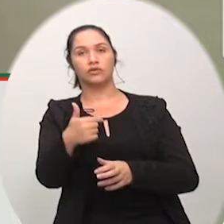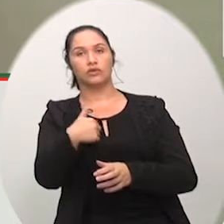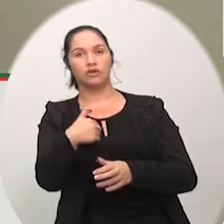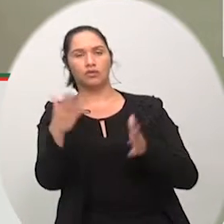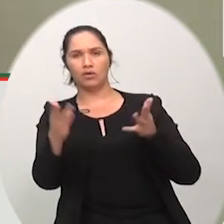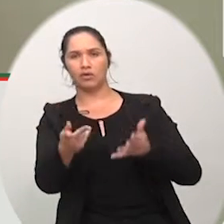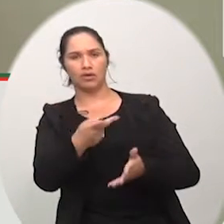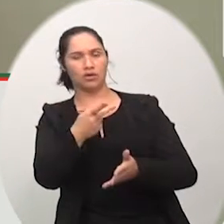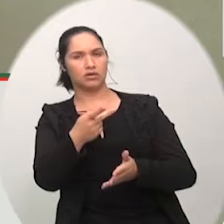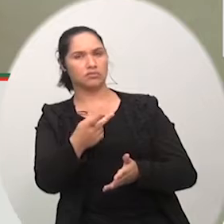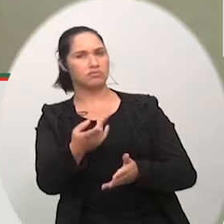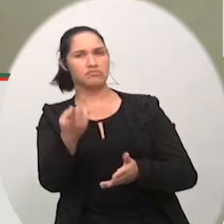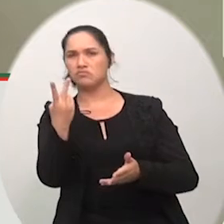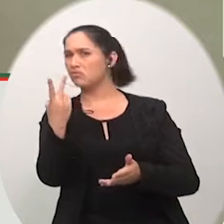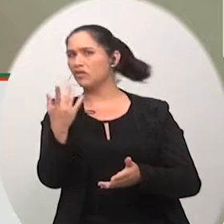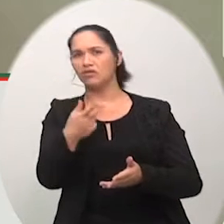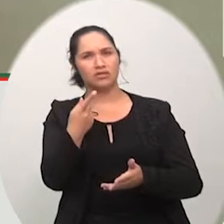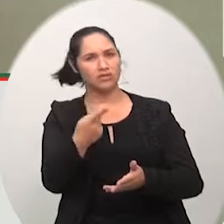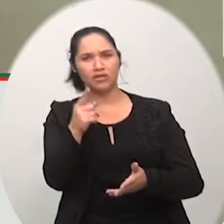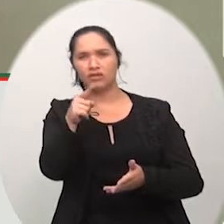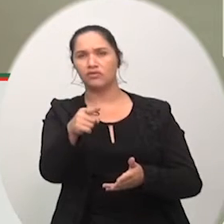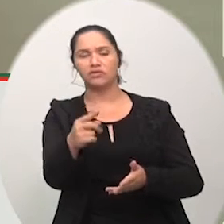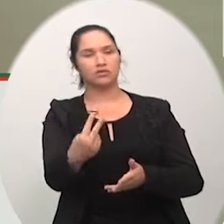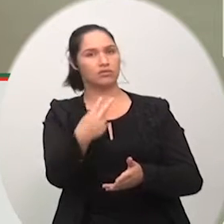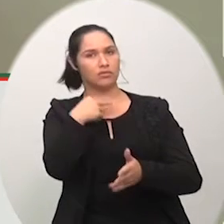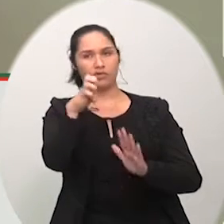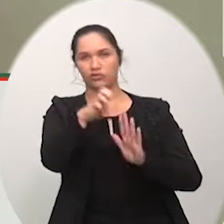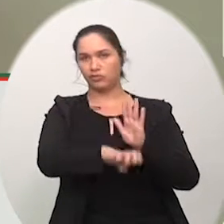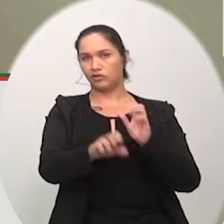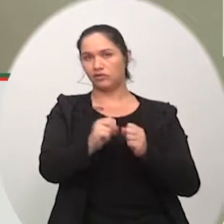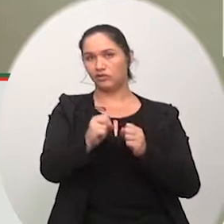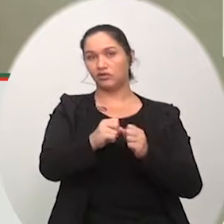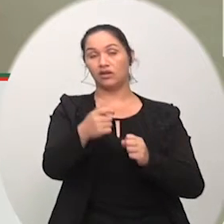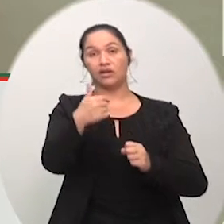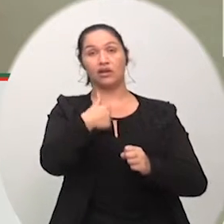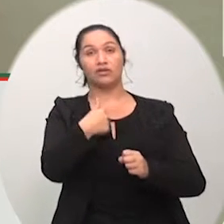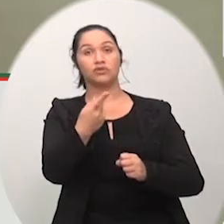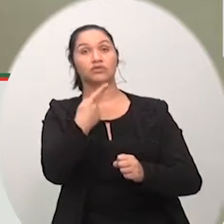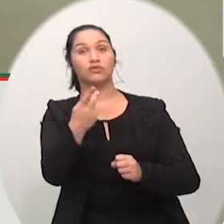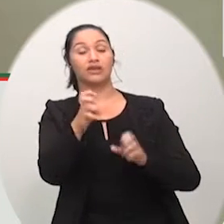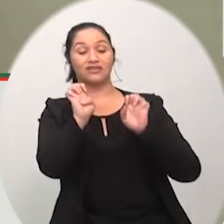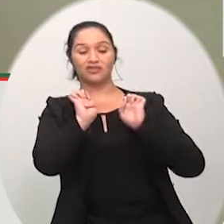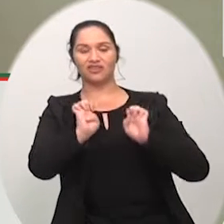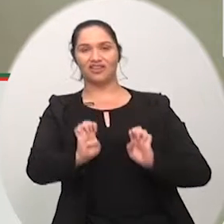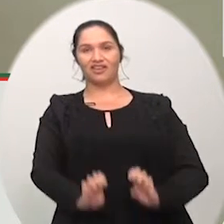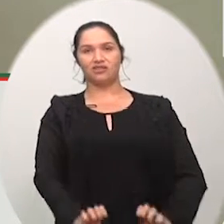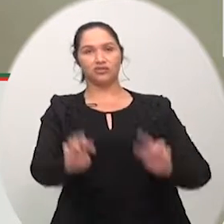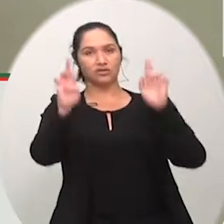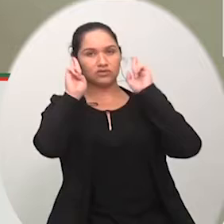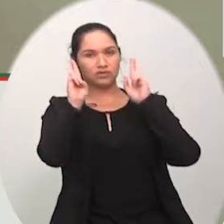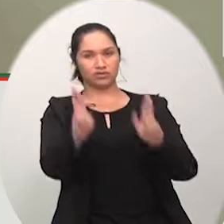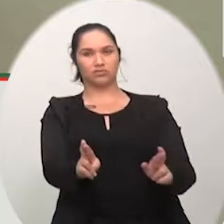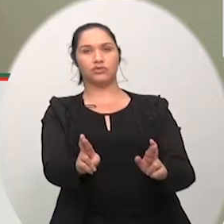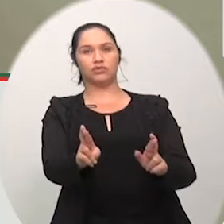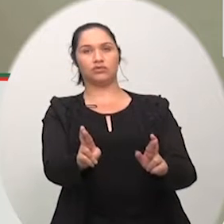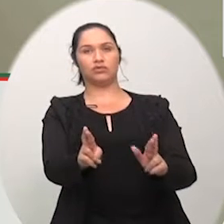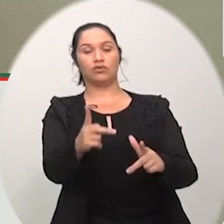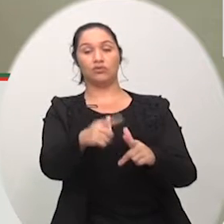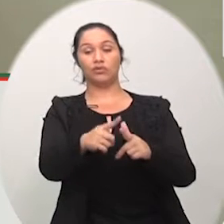não tem direito para apresentar emendas não estou falando isso estou falando de ética e de respeito para com o trabalho dos